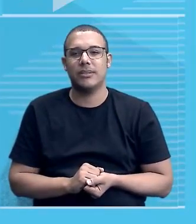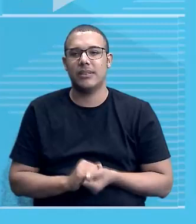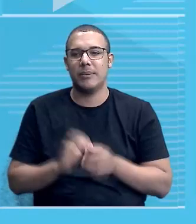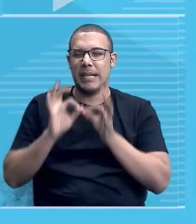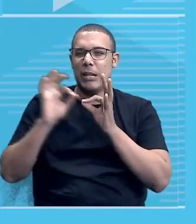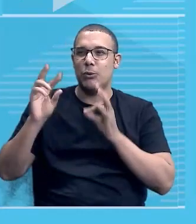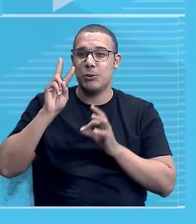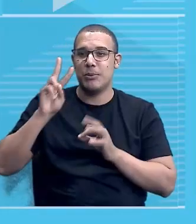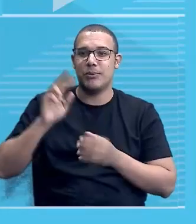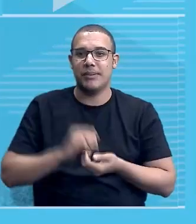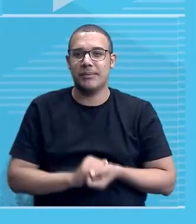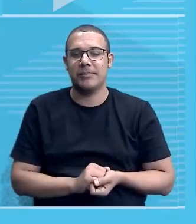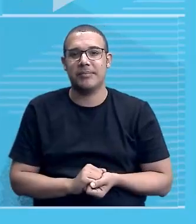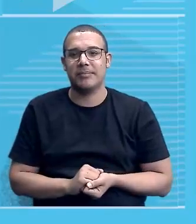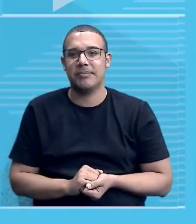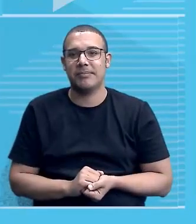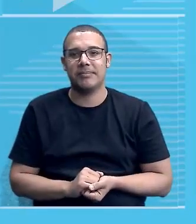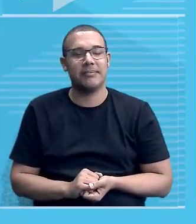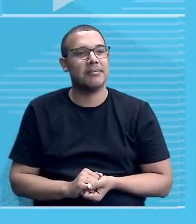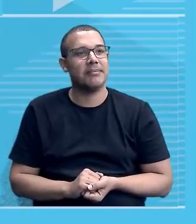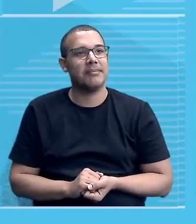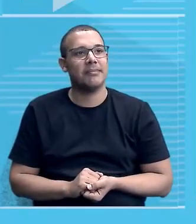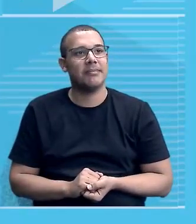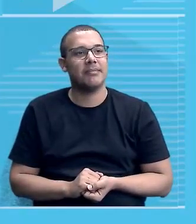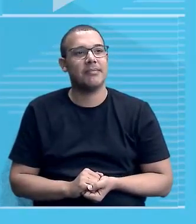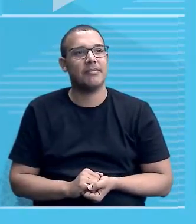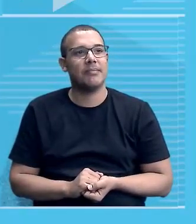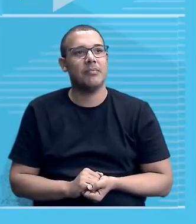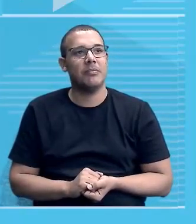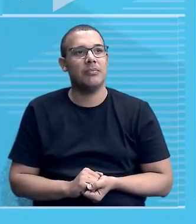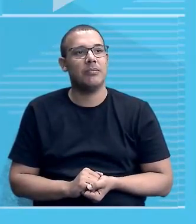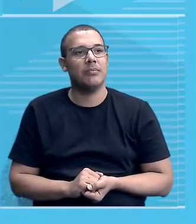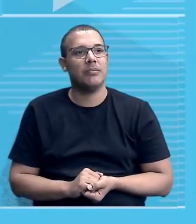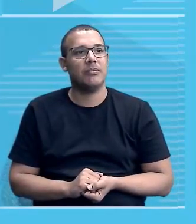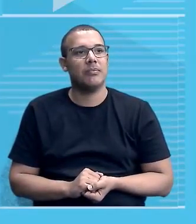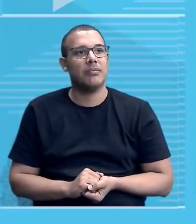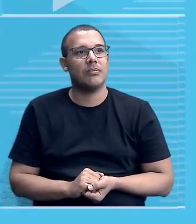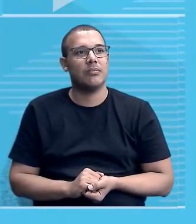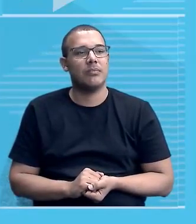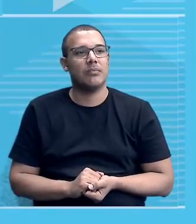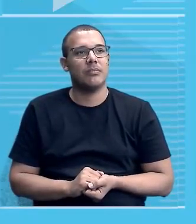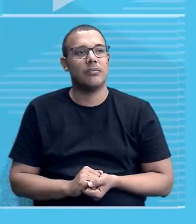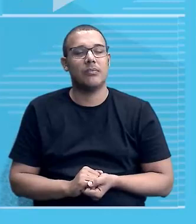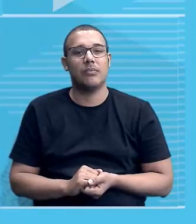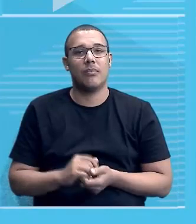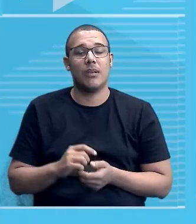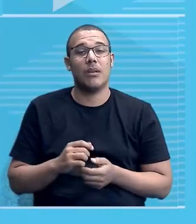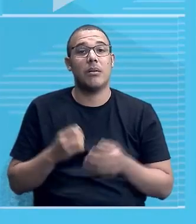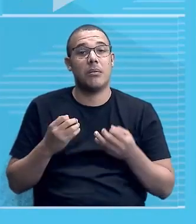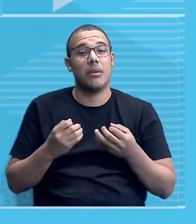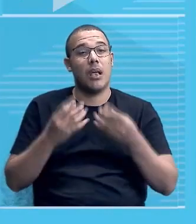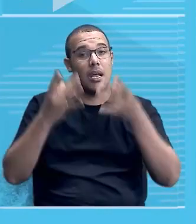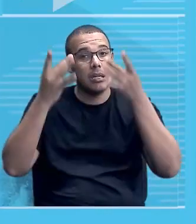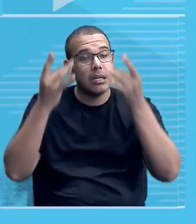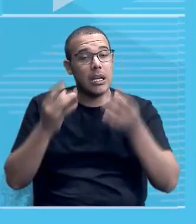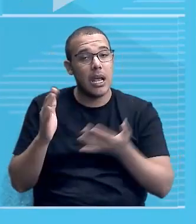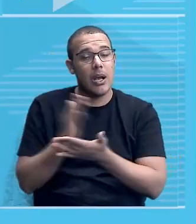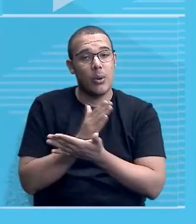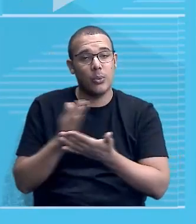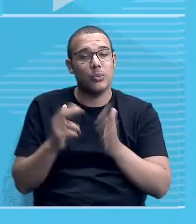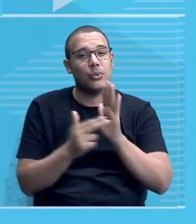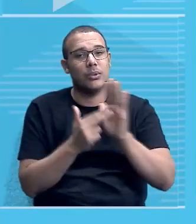alguns iam estudar em Londres desses africanos intelectuais, né, nós temos em uma aula posterior, eu pudei até detalhar alguns deles,